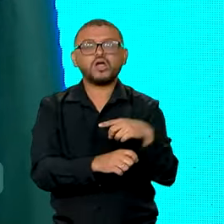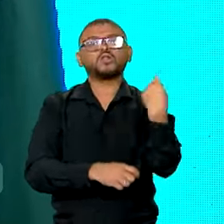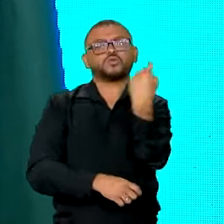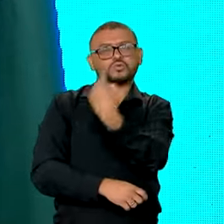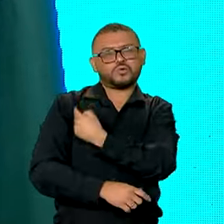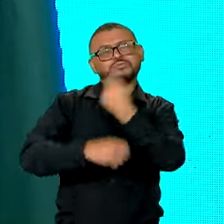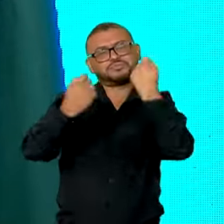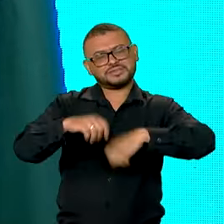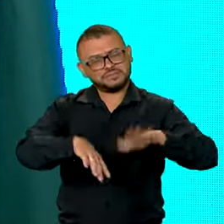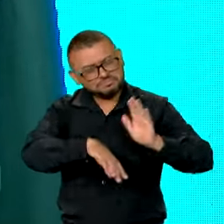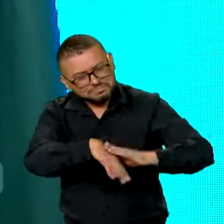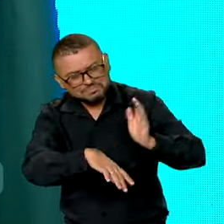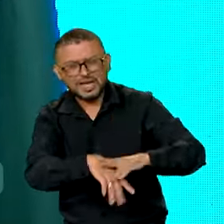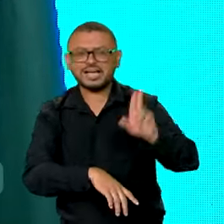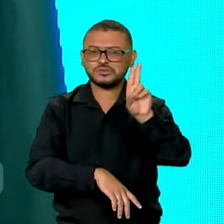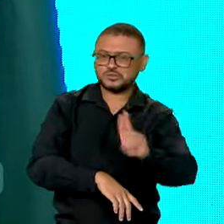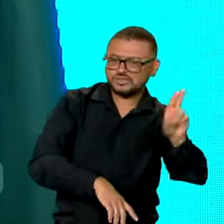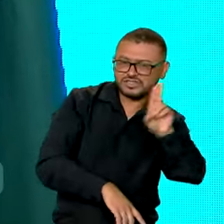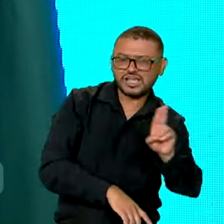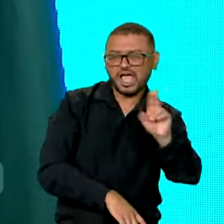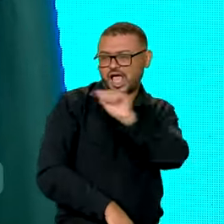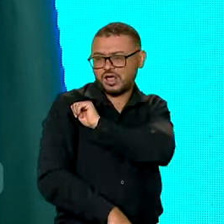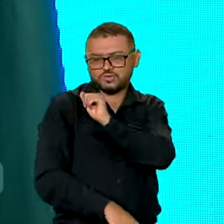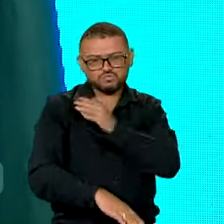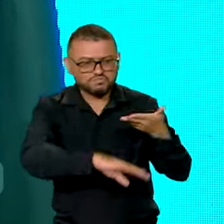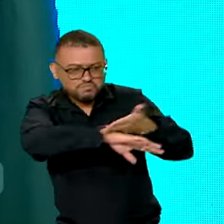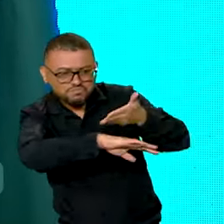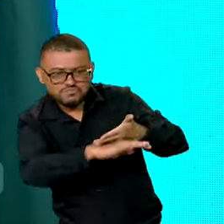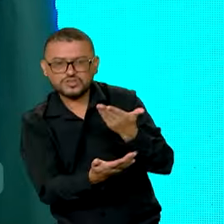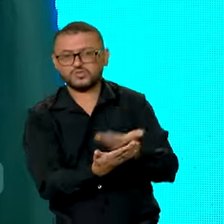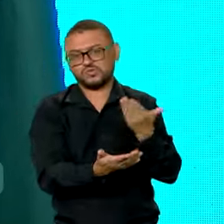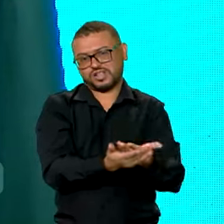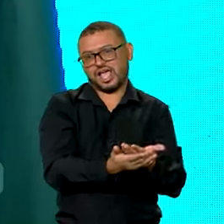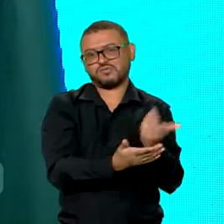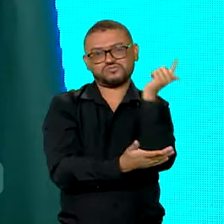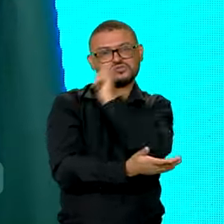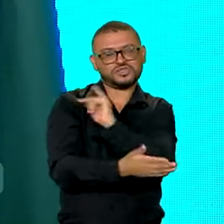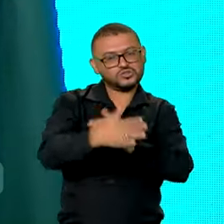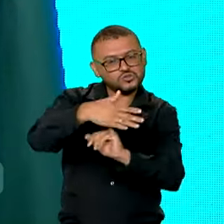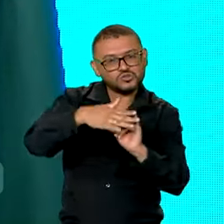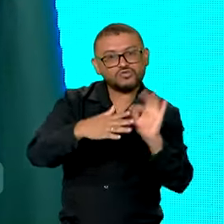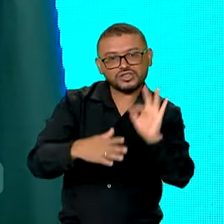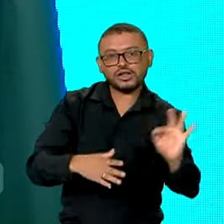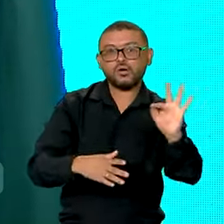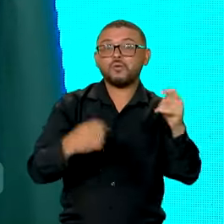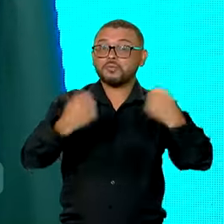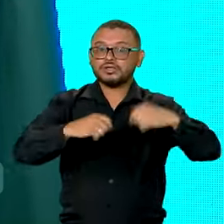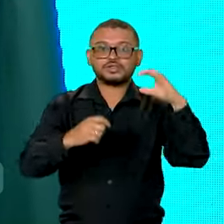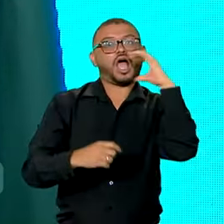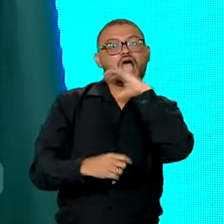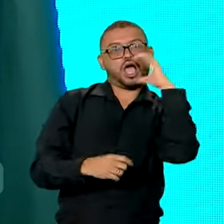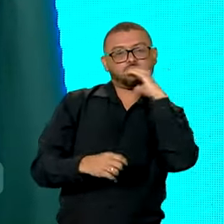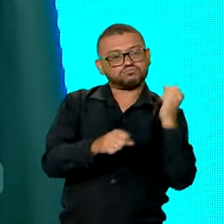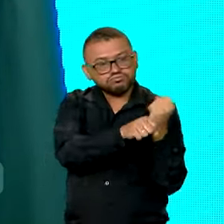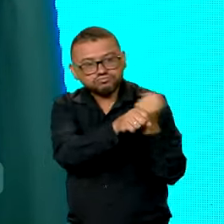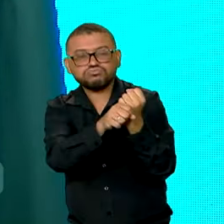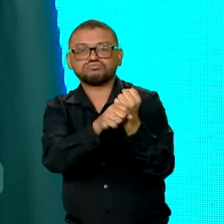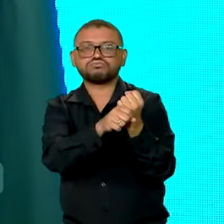ter mais universidades, ter mais alunos estudando, ter mais institutos federais. E por isso, ele tem que ser feito com uma certa rapidez.